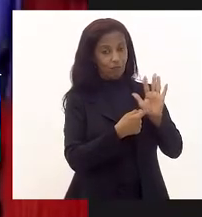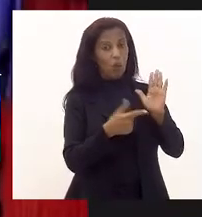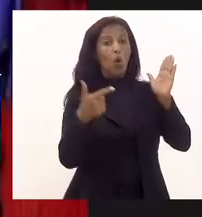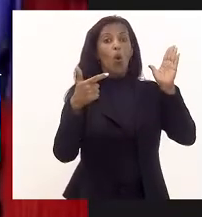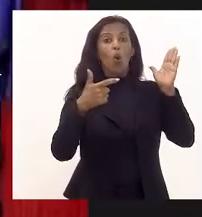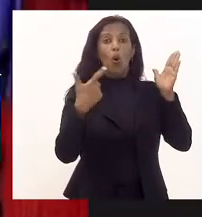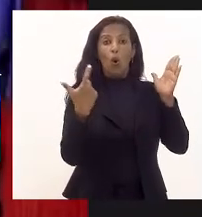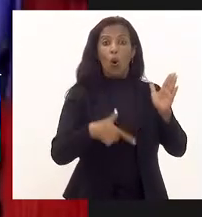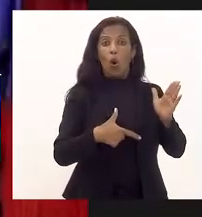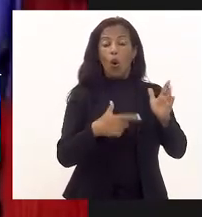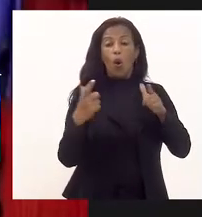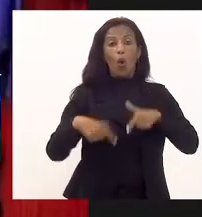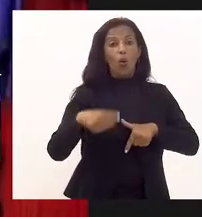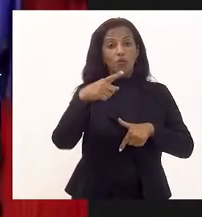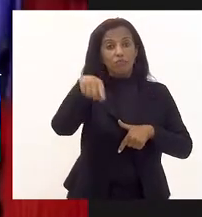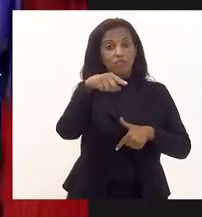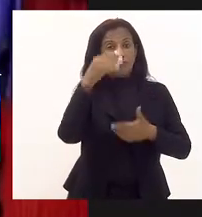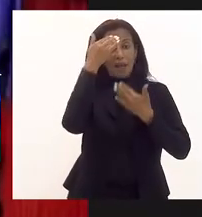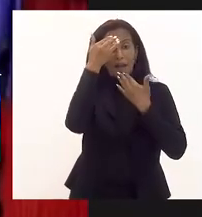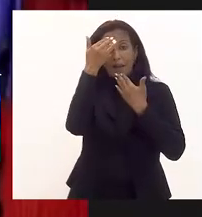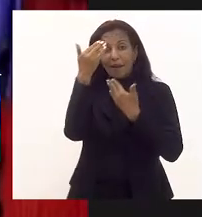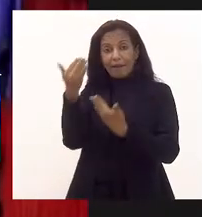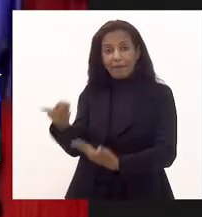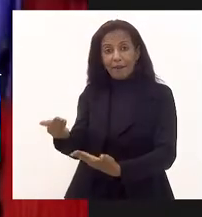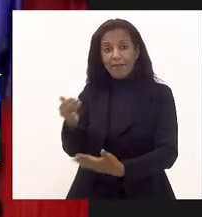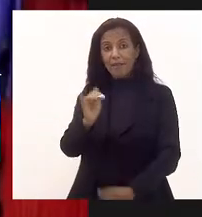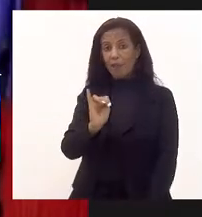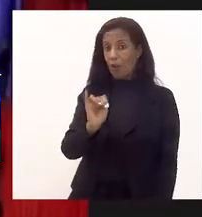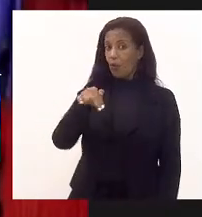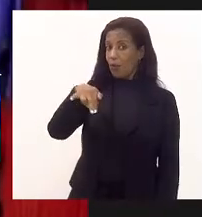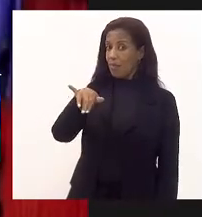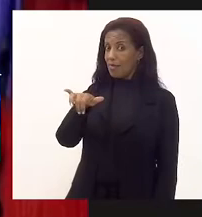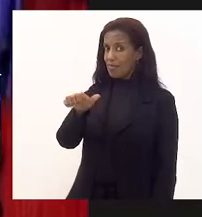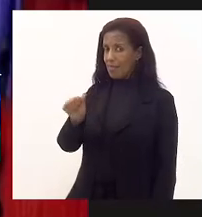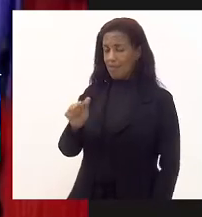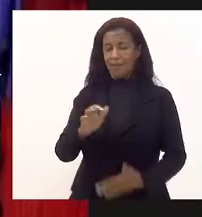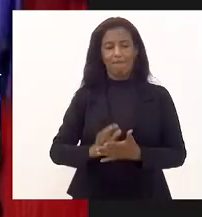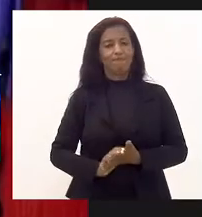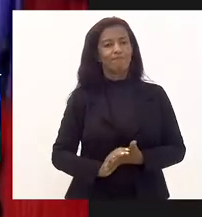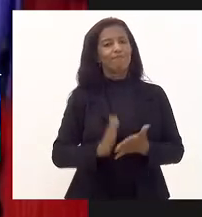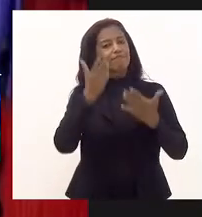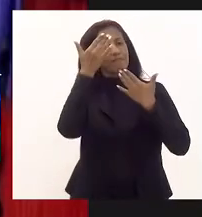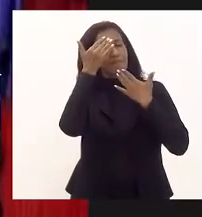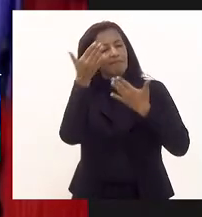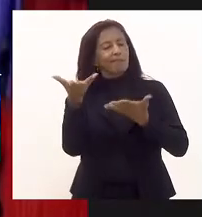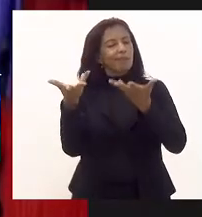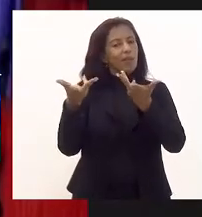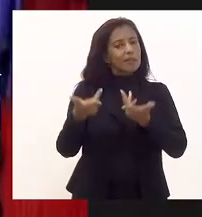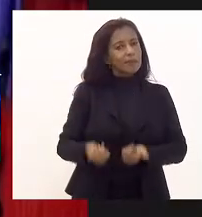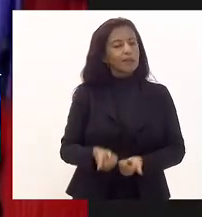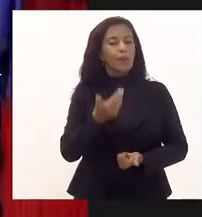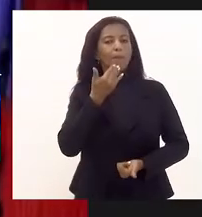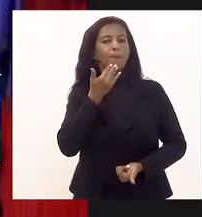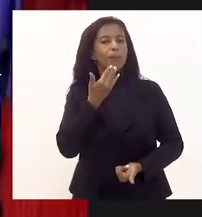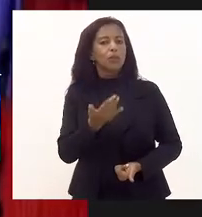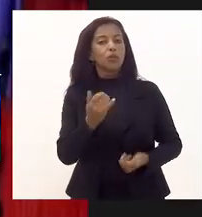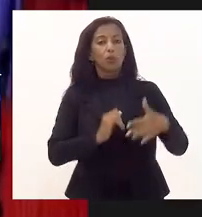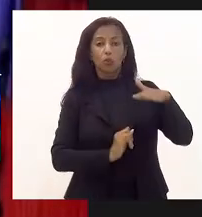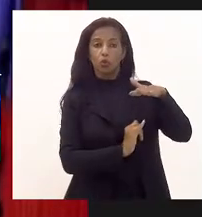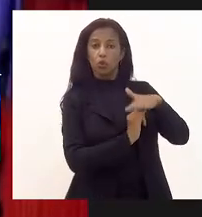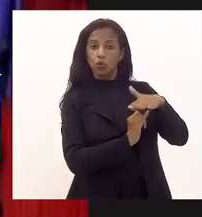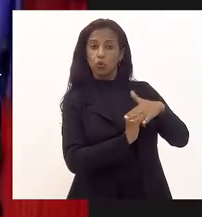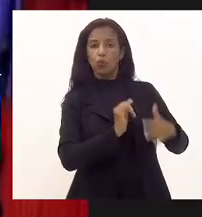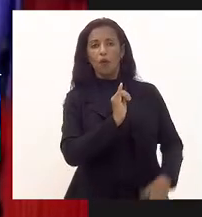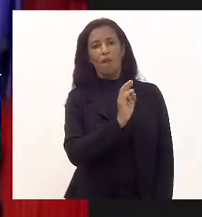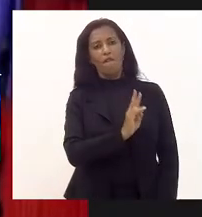Brasil agradece ao INEA. Então, vamos lá. Agradeço ao aceite do pedido para que o Instituto Vital